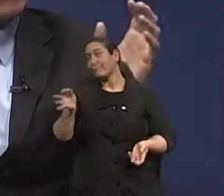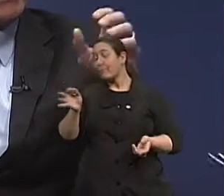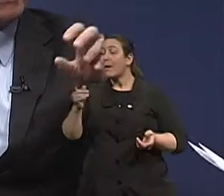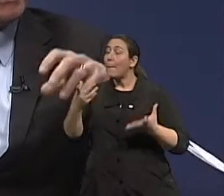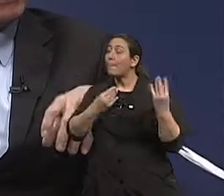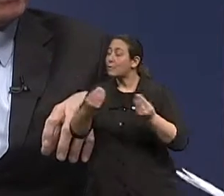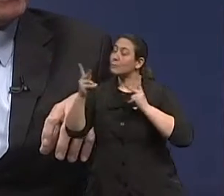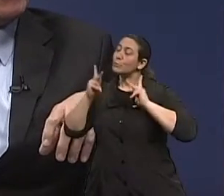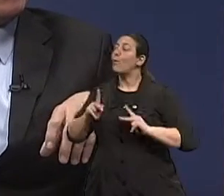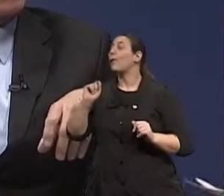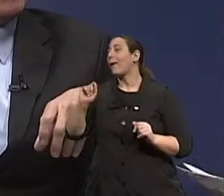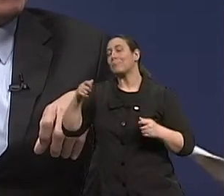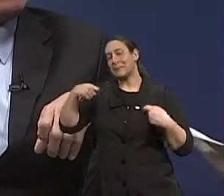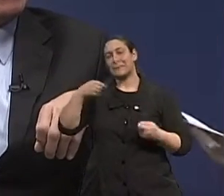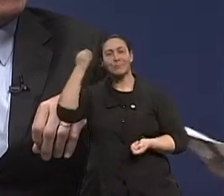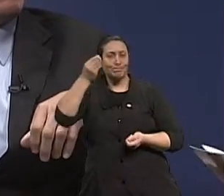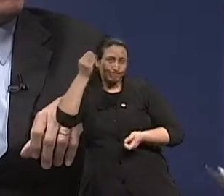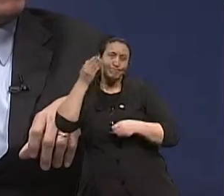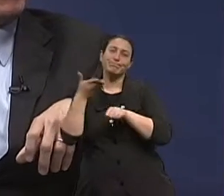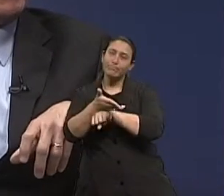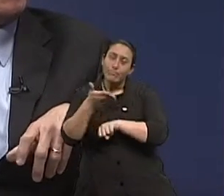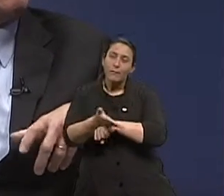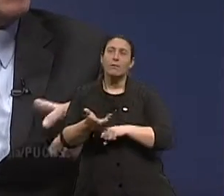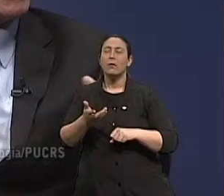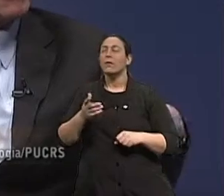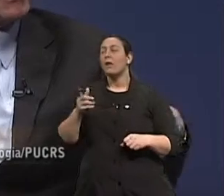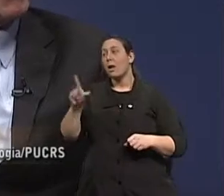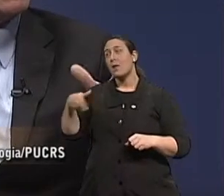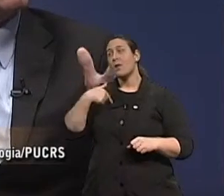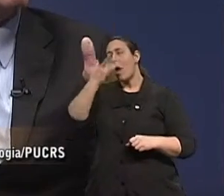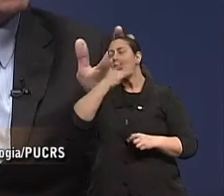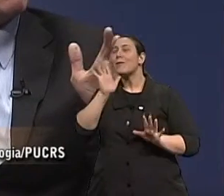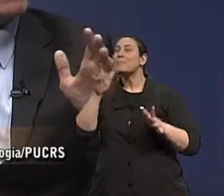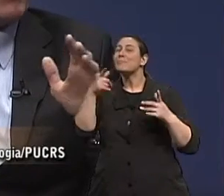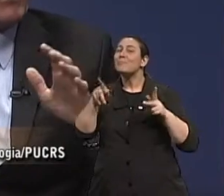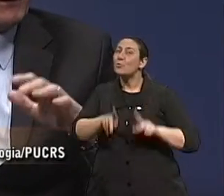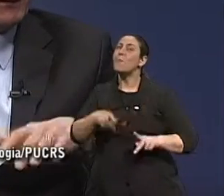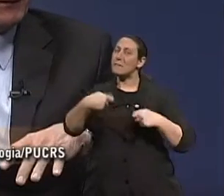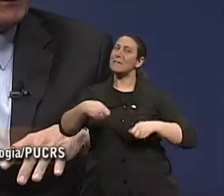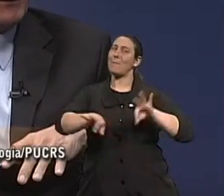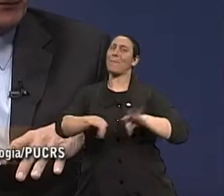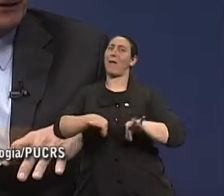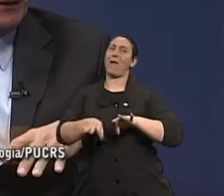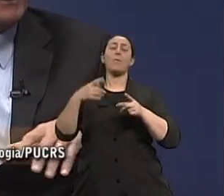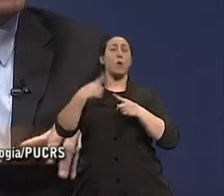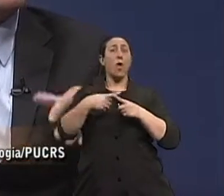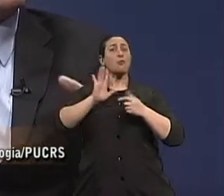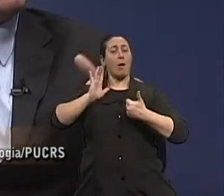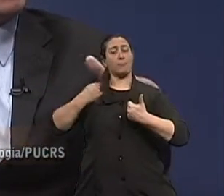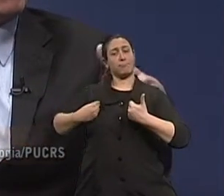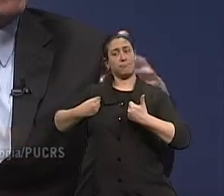terapias alternativas. Ah, ok. Eu acho aí, Isabel, que é uma arte. A pessoa deve se preparar para essa fase da vida, não é?